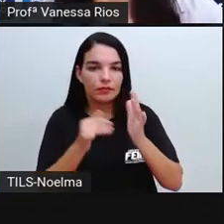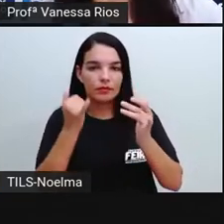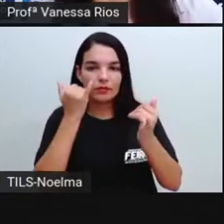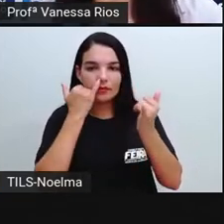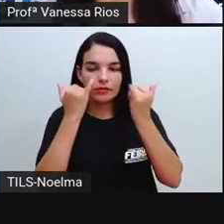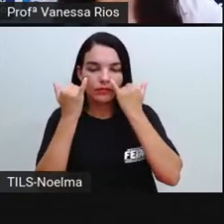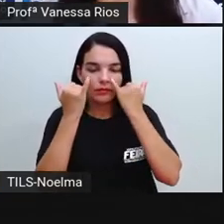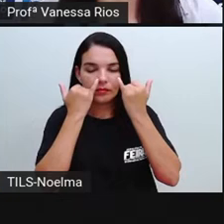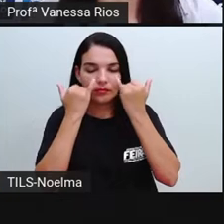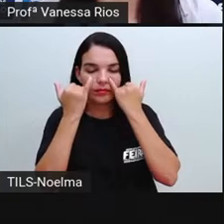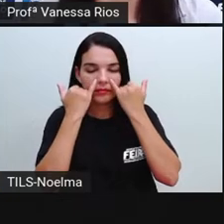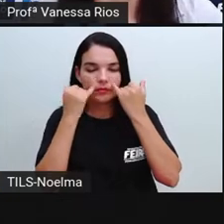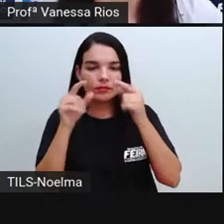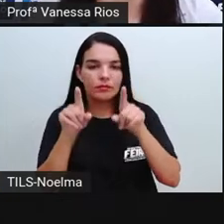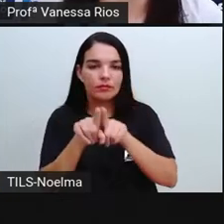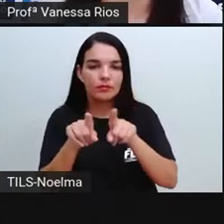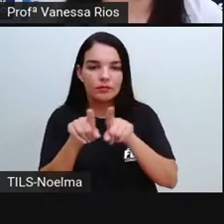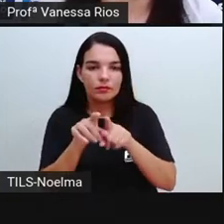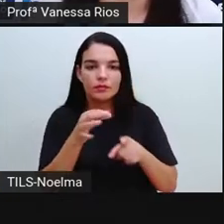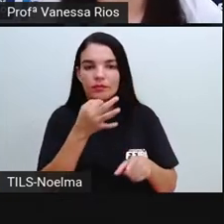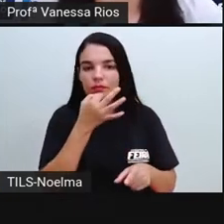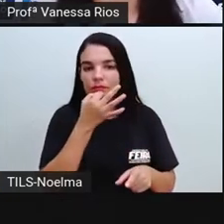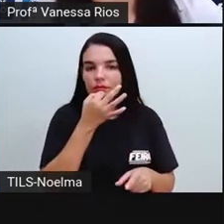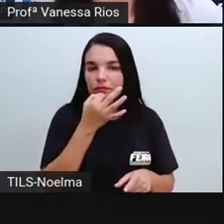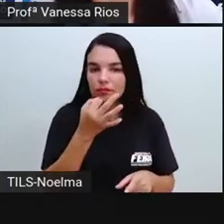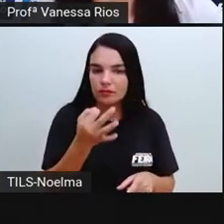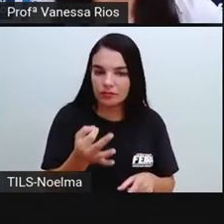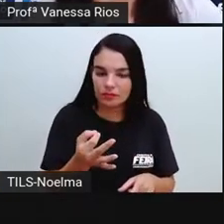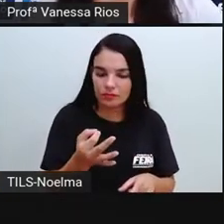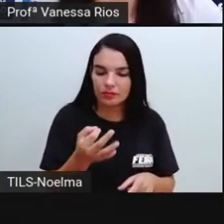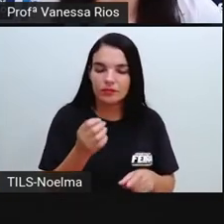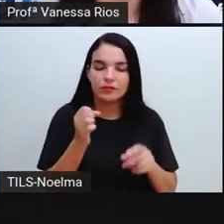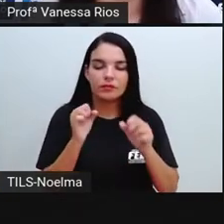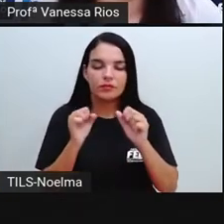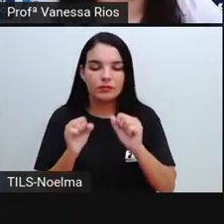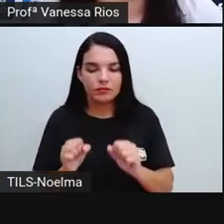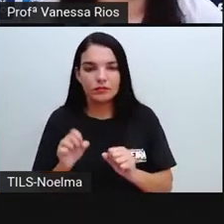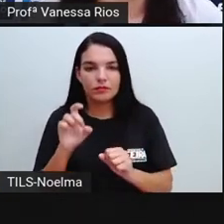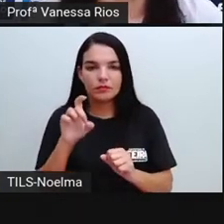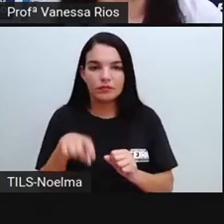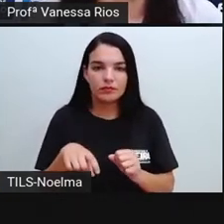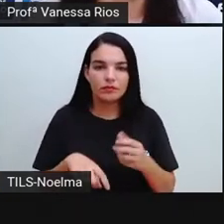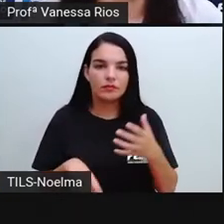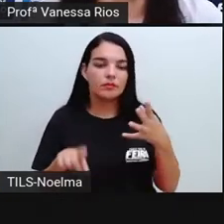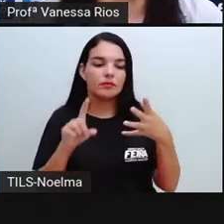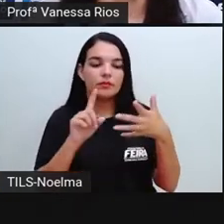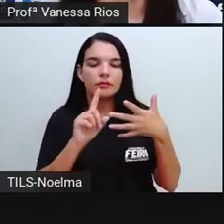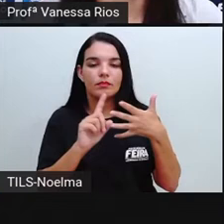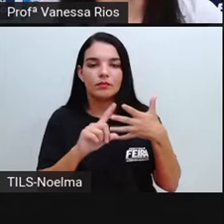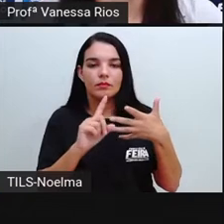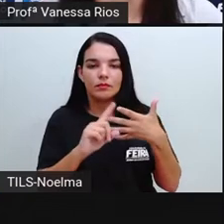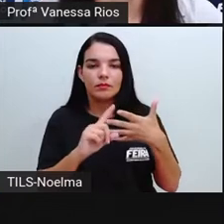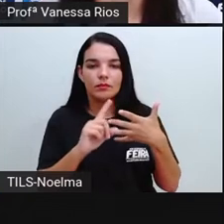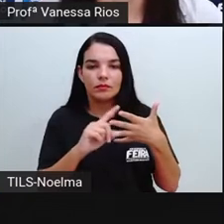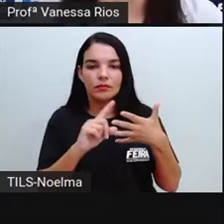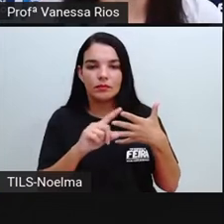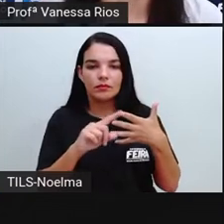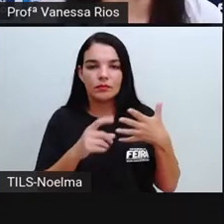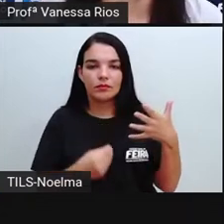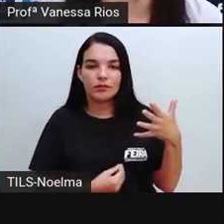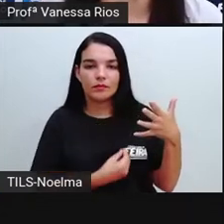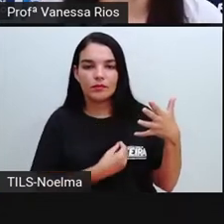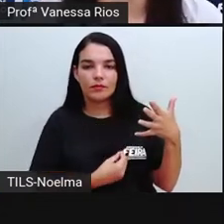exposição de opiniões contrárias ou a favor, dependendo do tema. Presença do